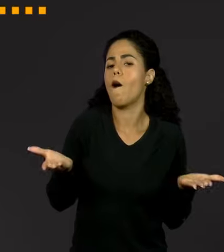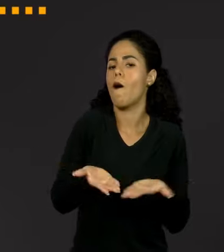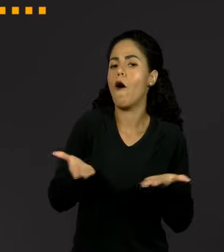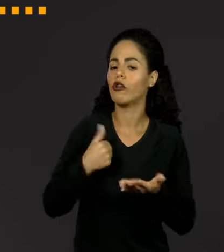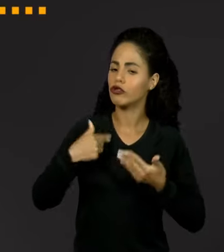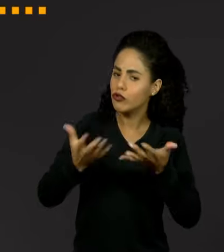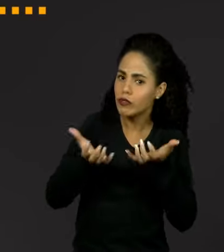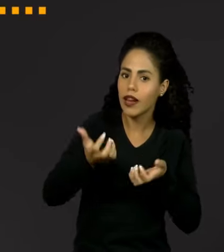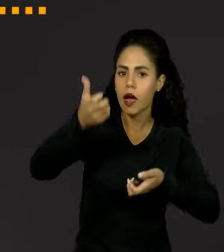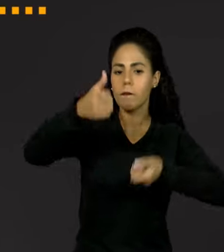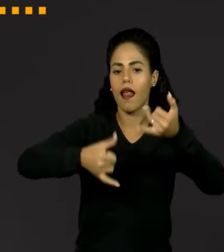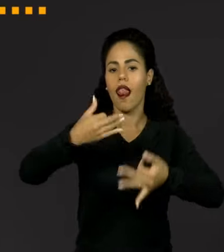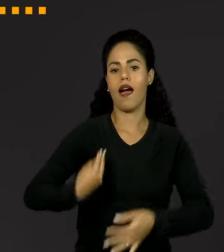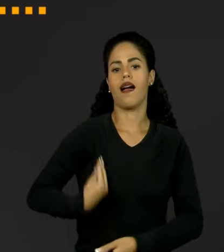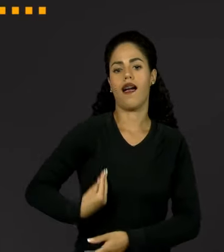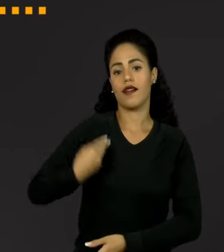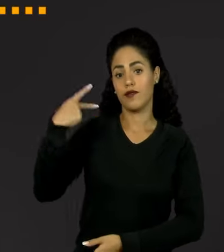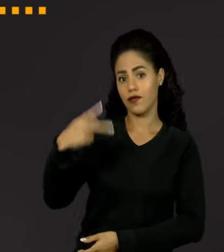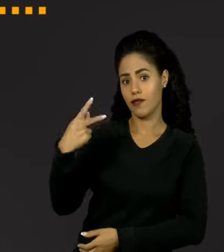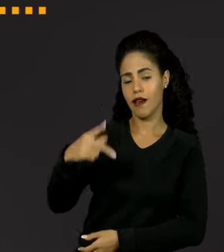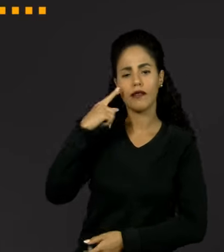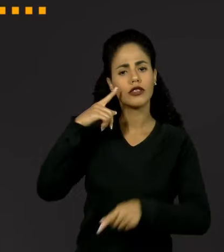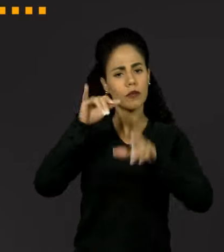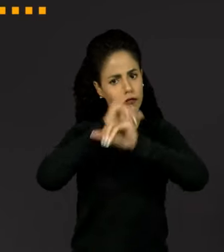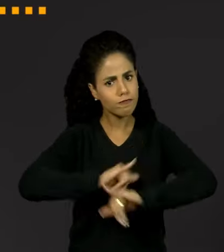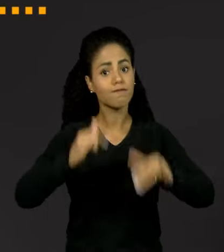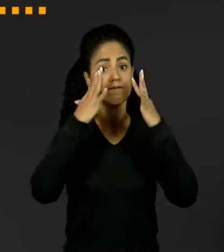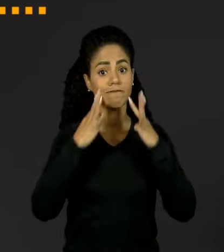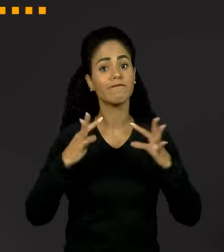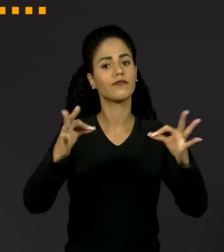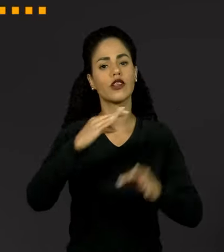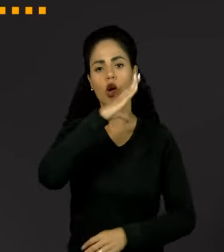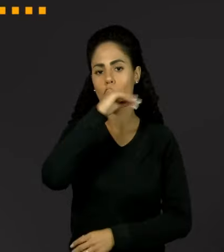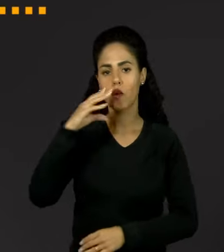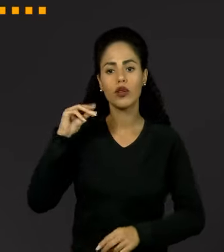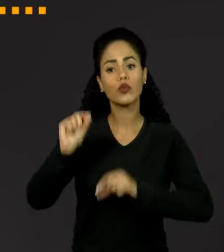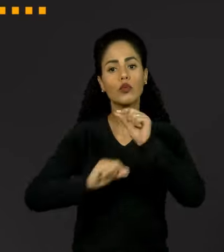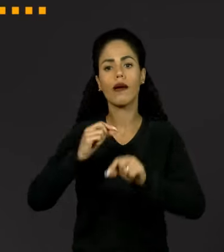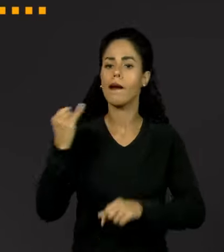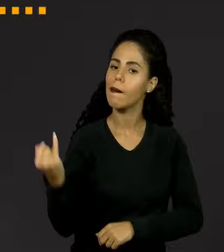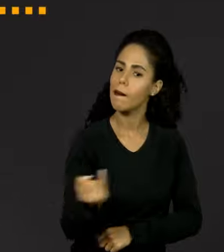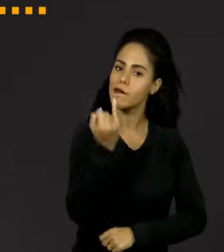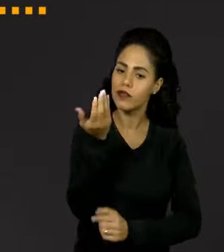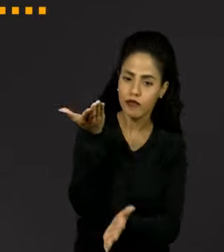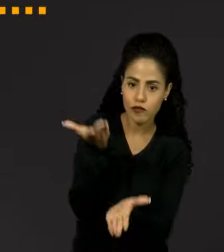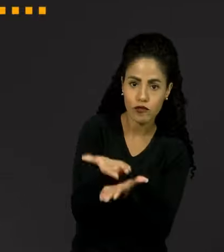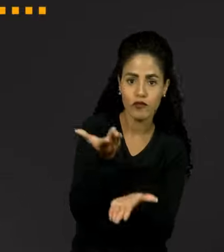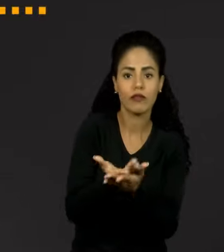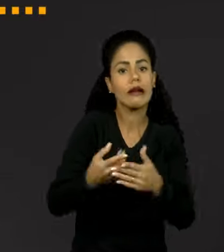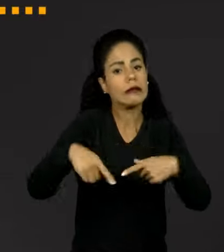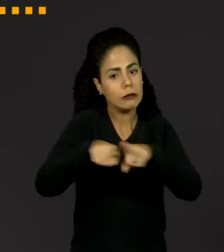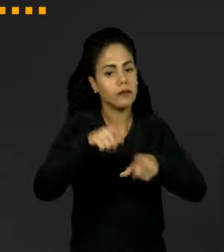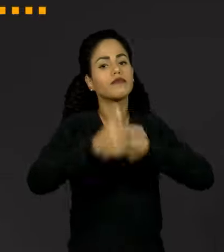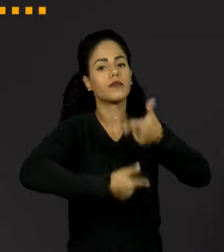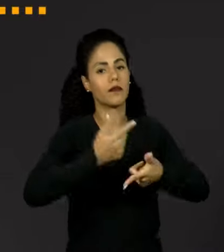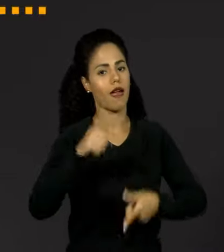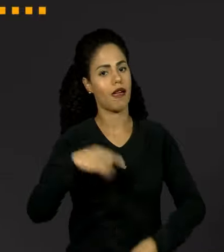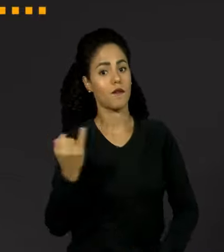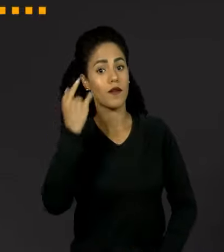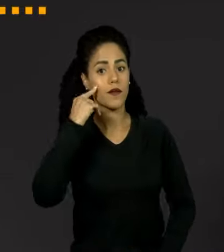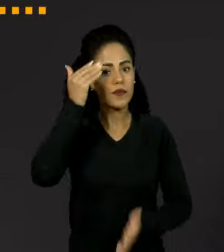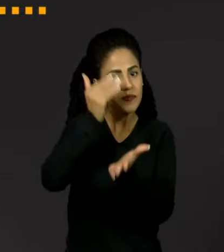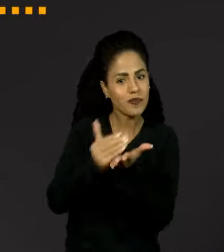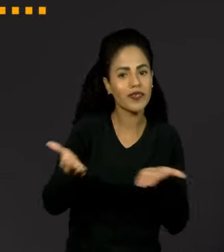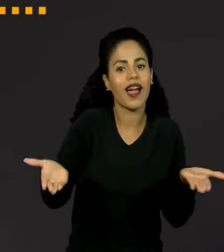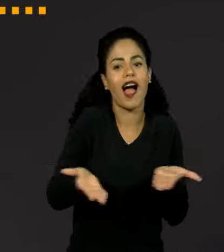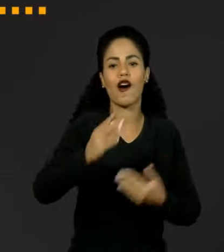questão de contar sua história e alertar adolescentes sobre a importância do estudo e do trabalho. A partir